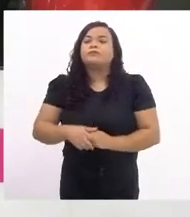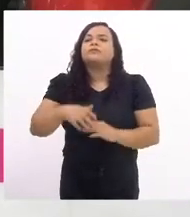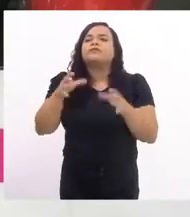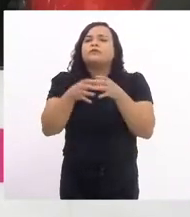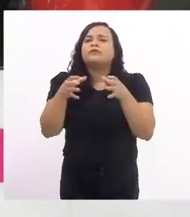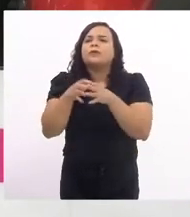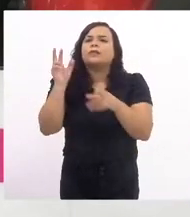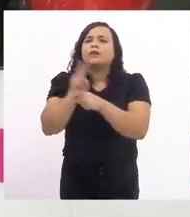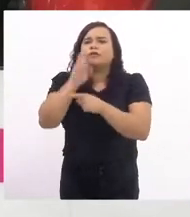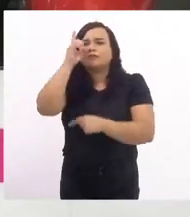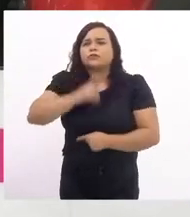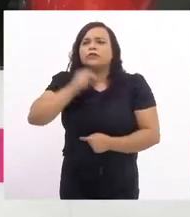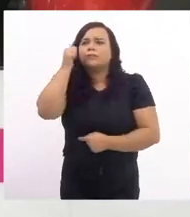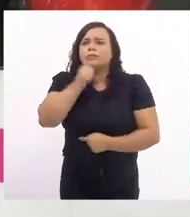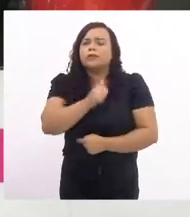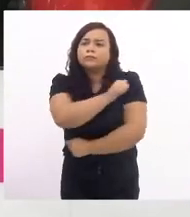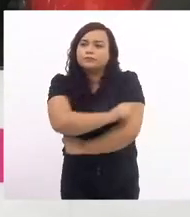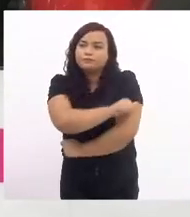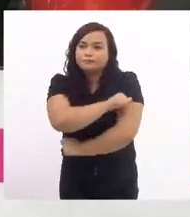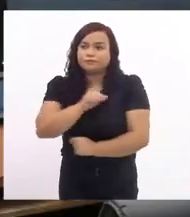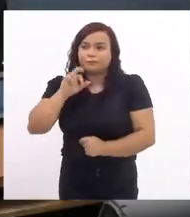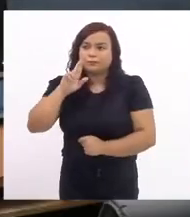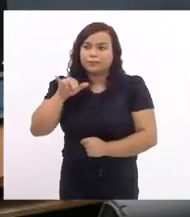Mulheres, deputado Enfermeira Rejane.